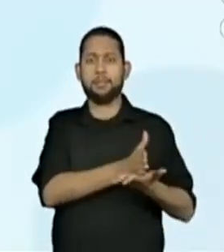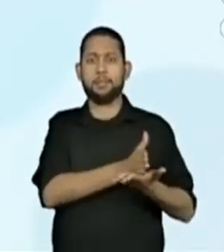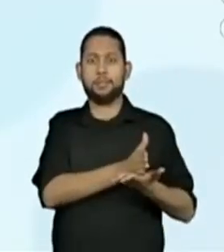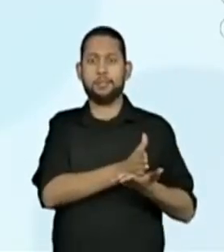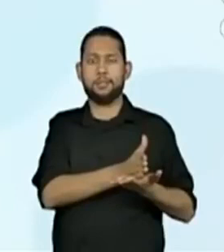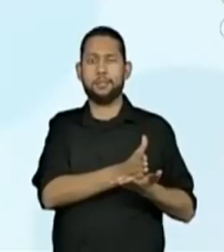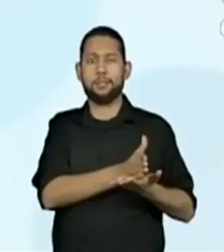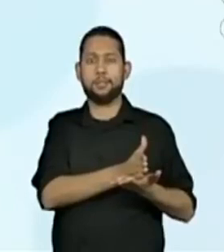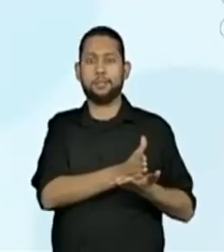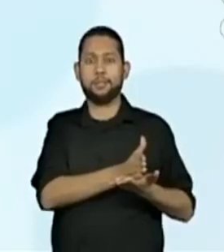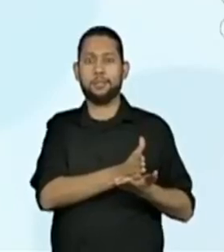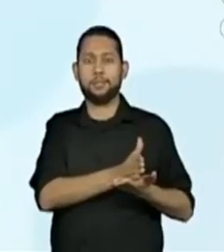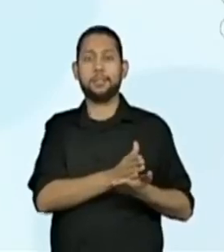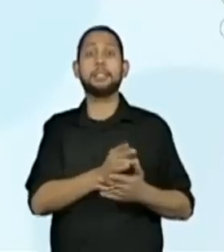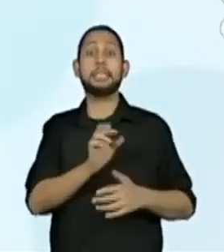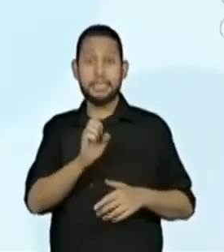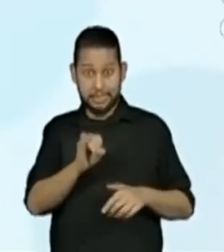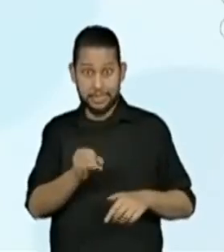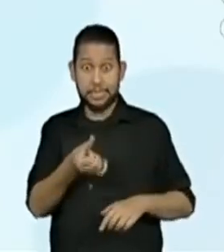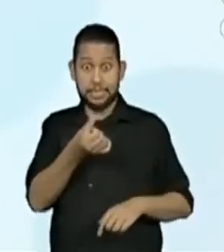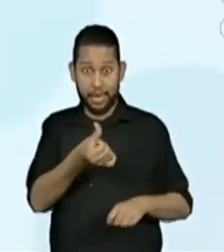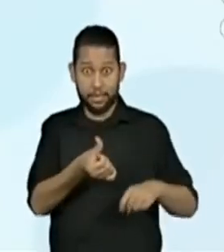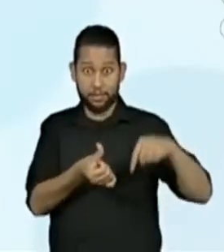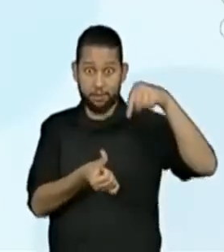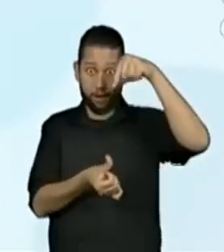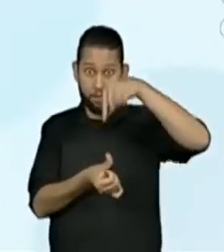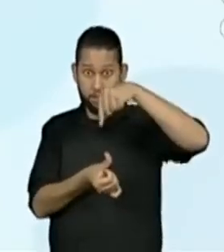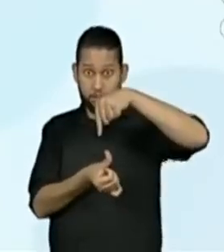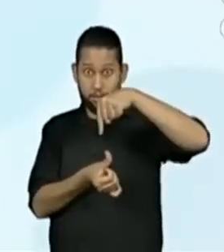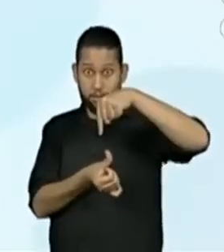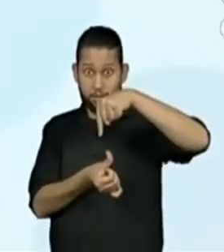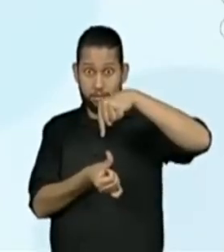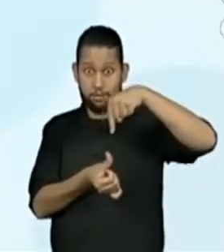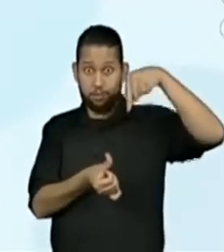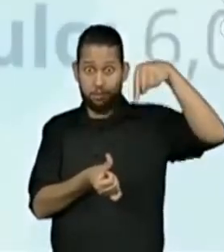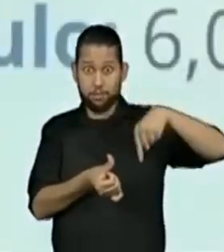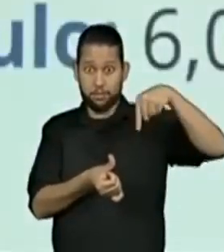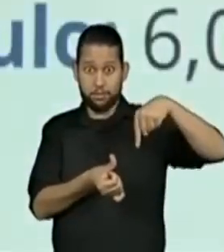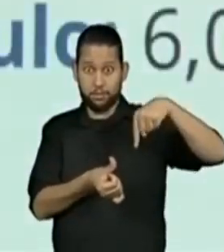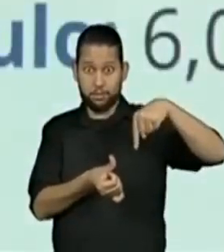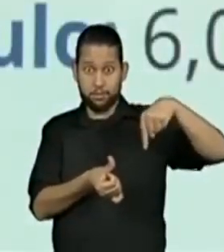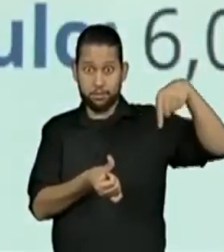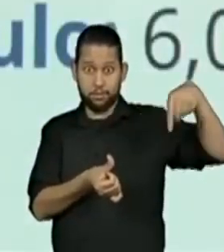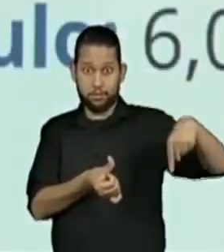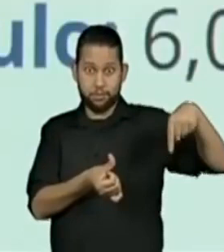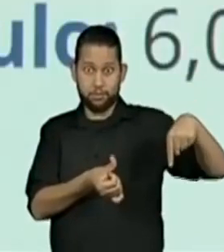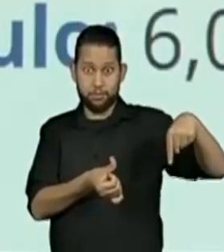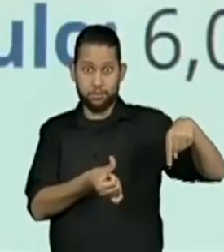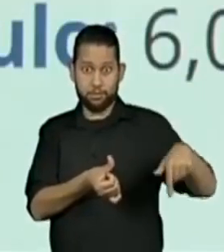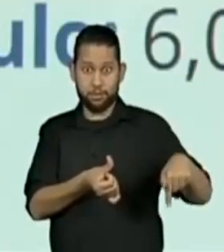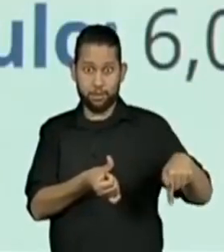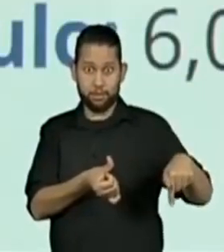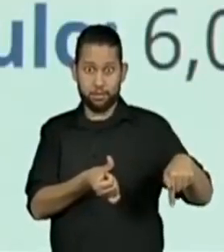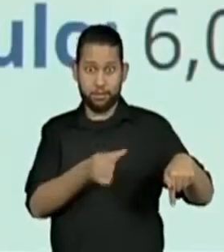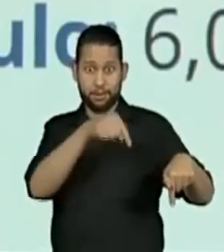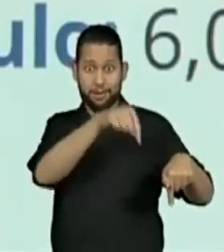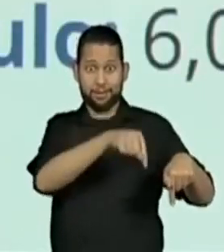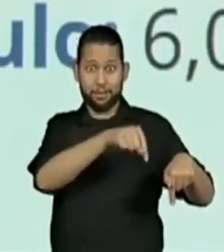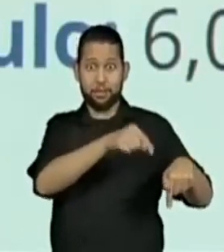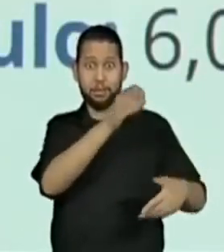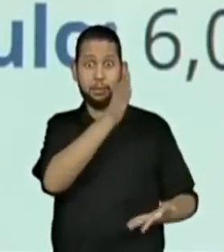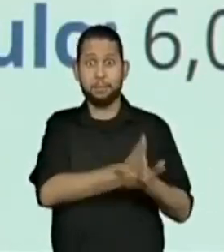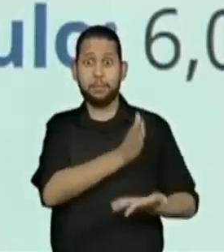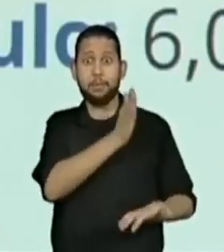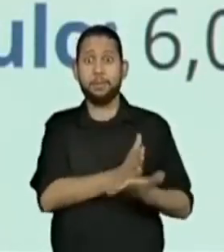Se tivesse sobre o 6, seria 6 centímetros. Se tivesse sobre o 7, seria 7 centímetros. Mas está em que posição?